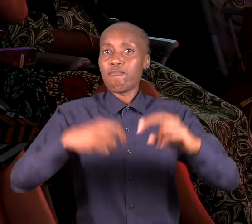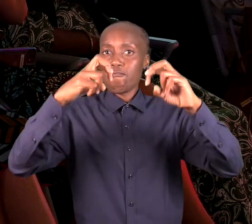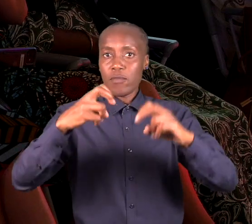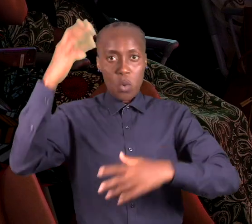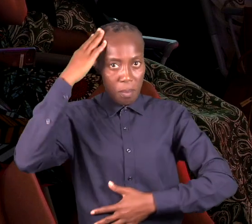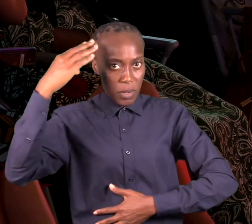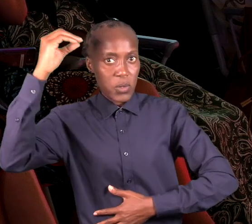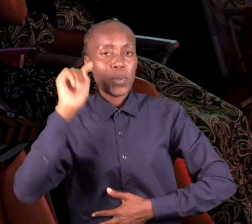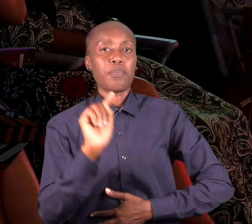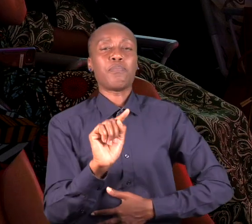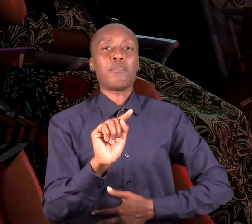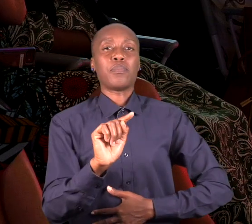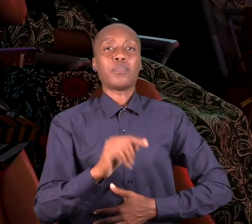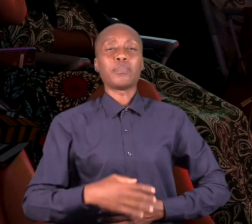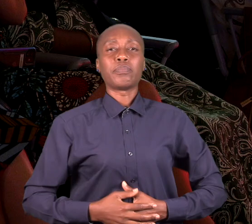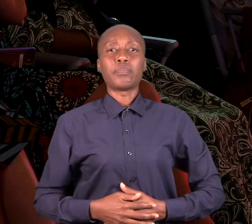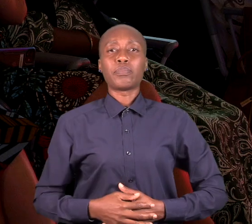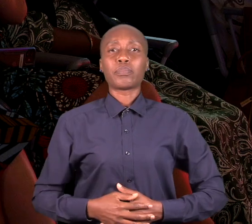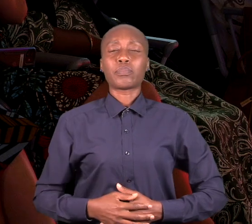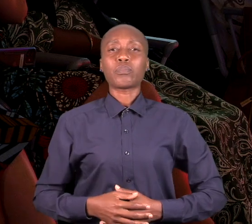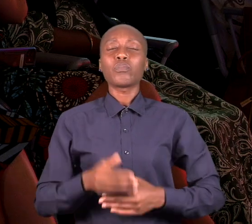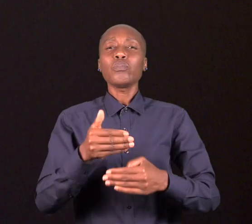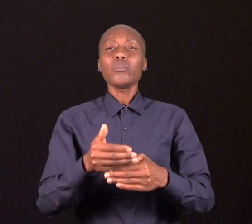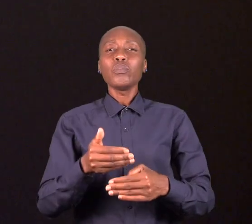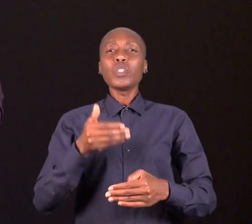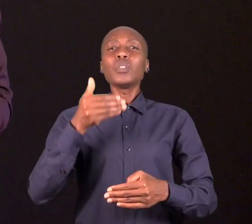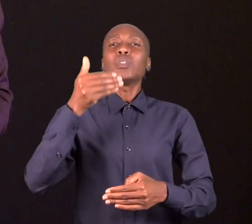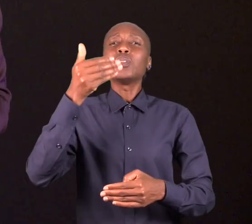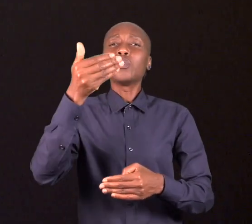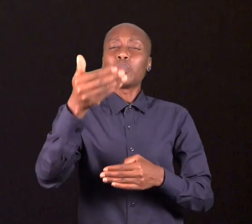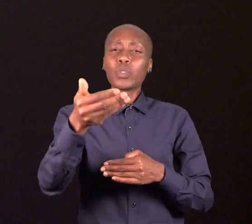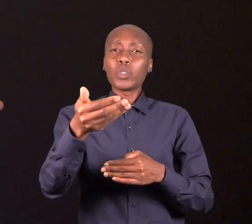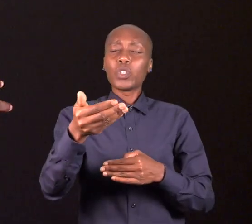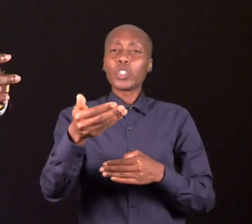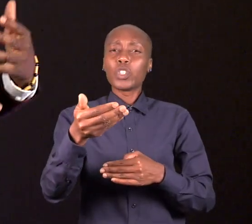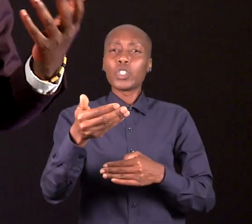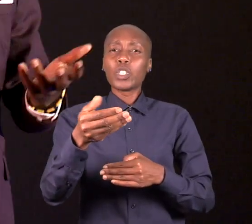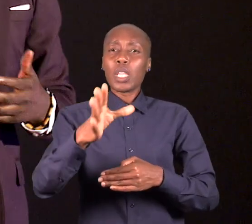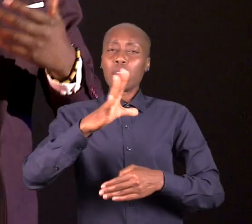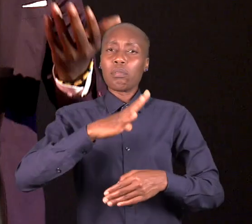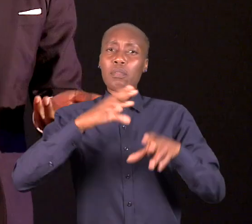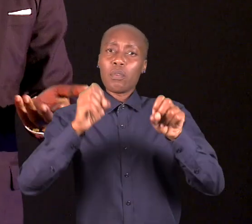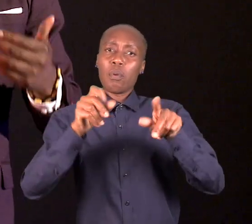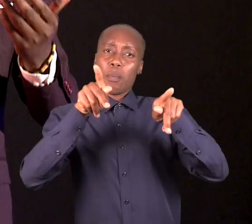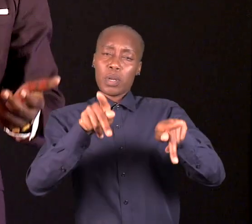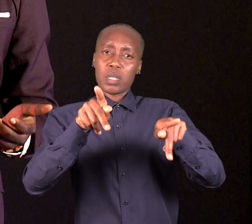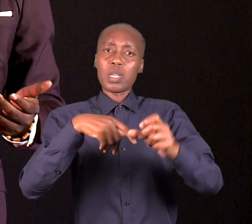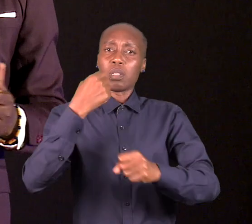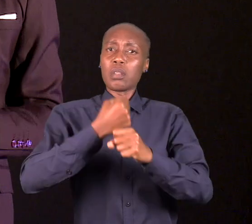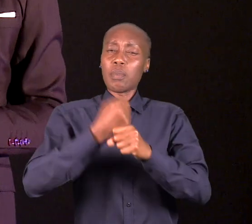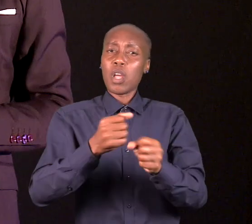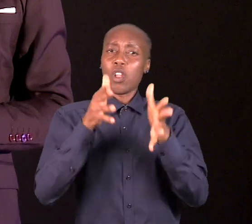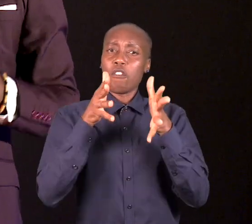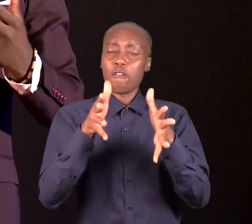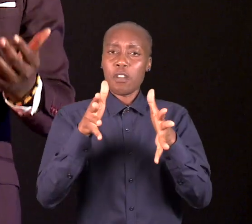Não obstante isso, há alguns anos também tive oportunidade de trabalhar de forma voluntária e coordenada